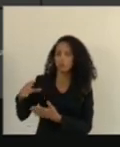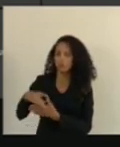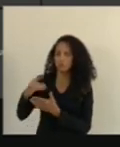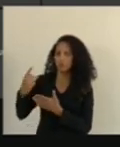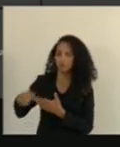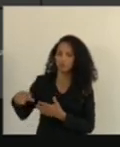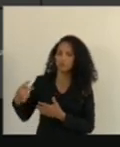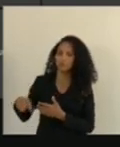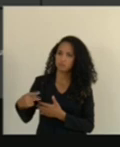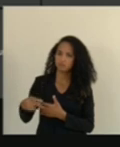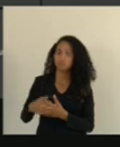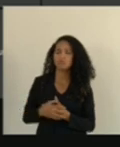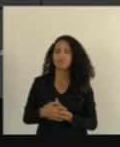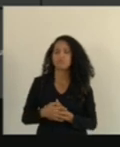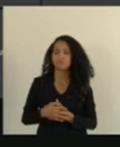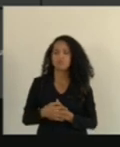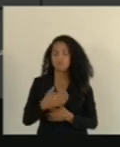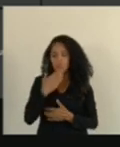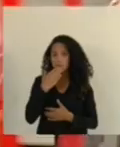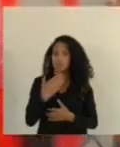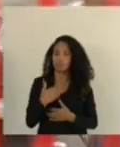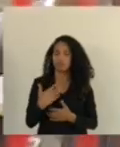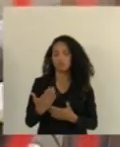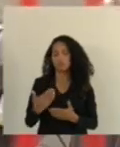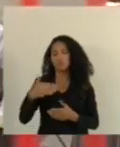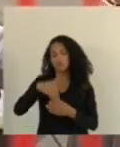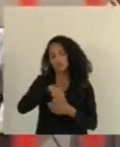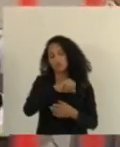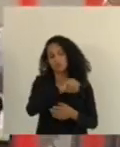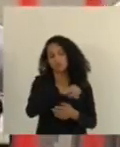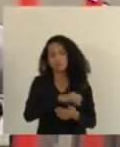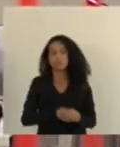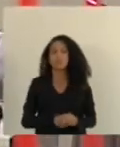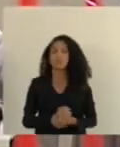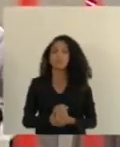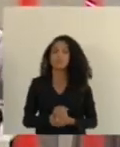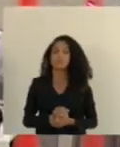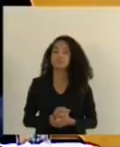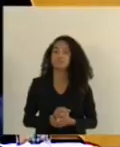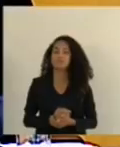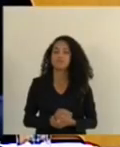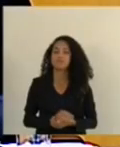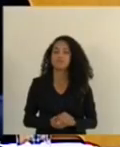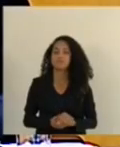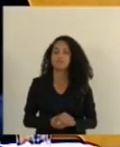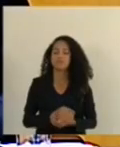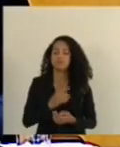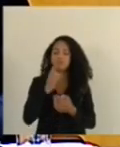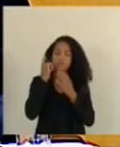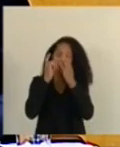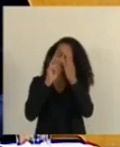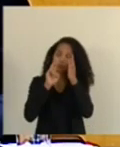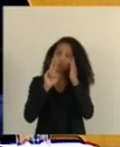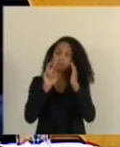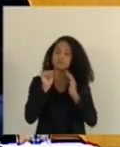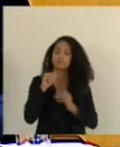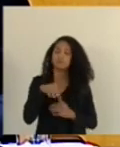Leis, que me pediu, eu voto sim. Deputado Torino Marques vota sim. Deputado Vandinho Leite?